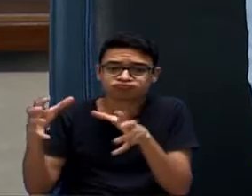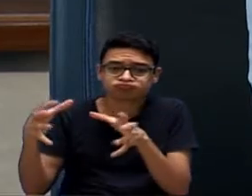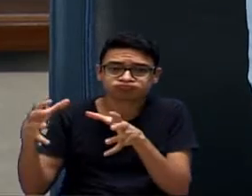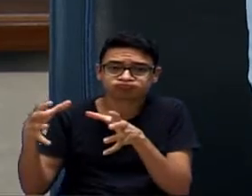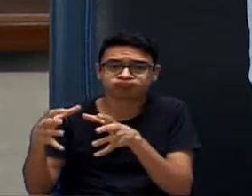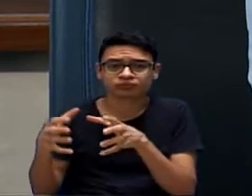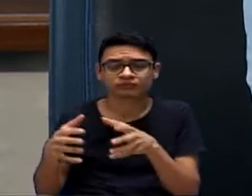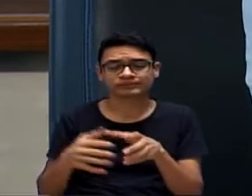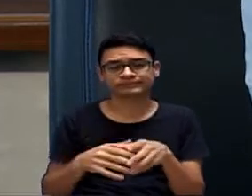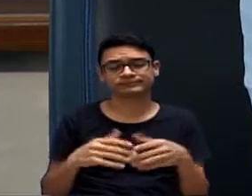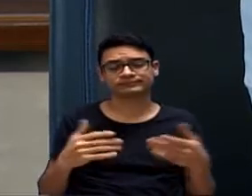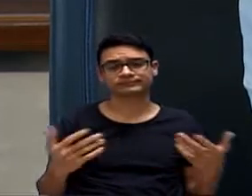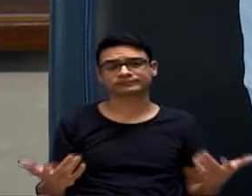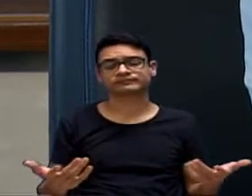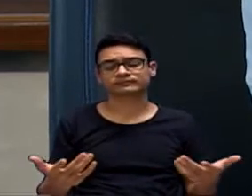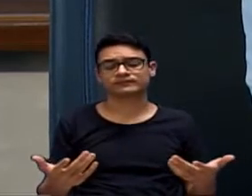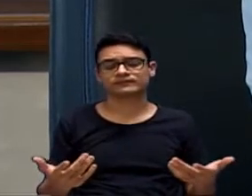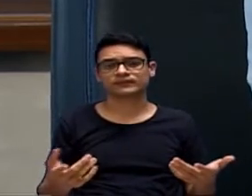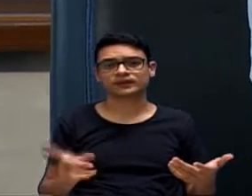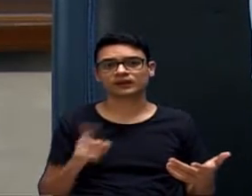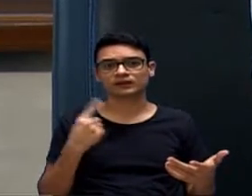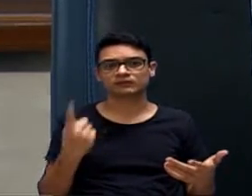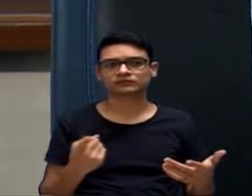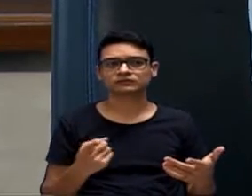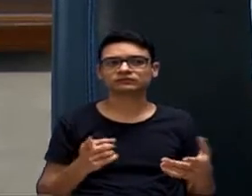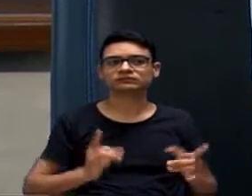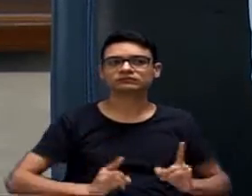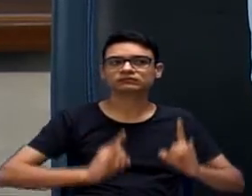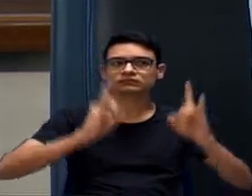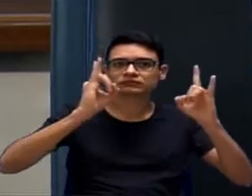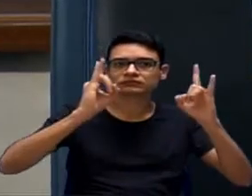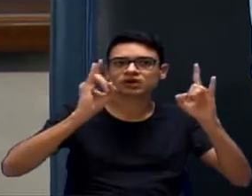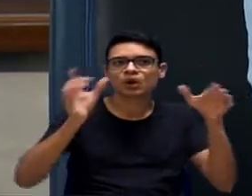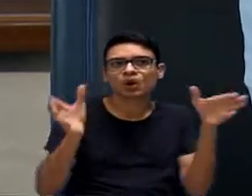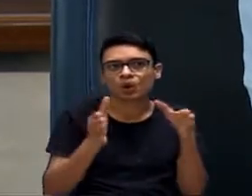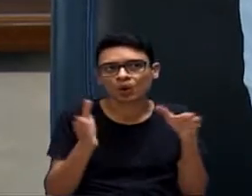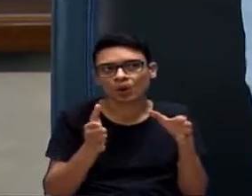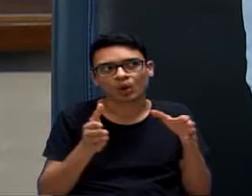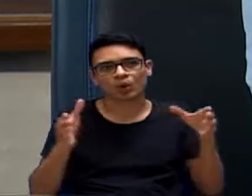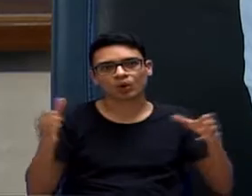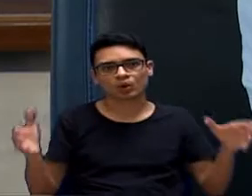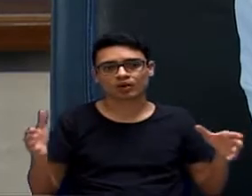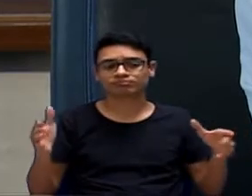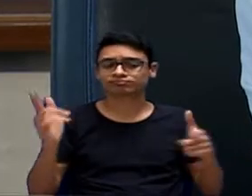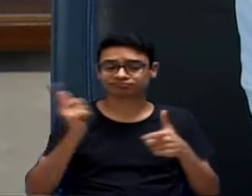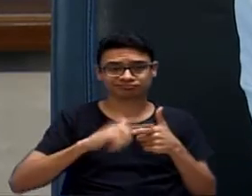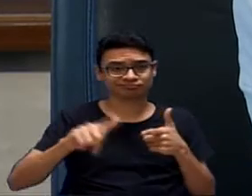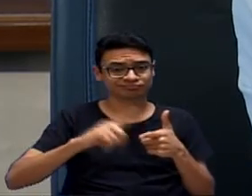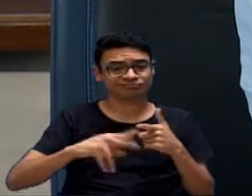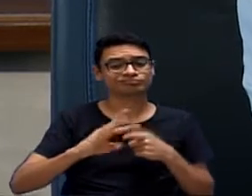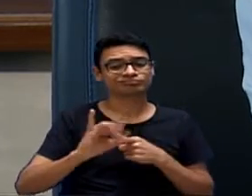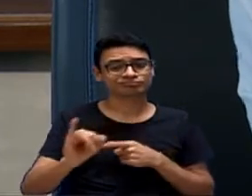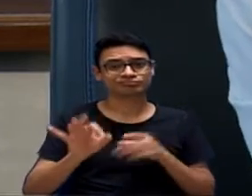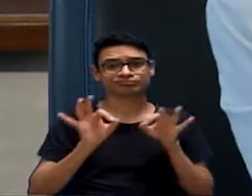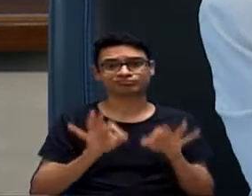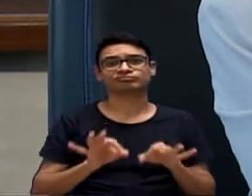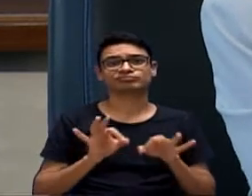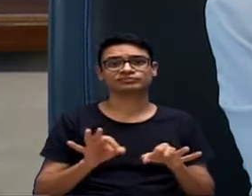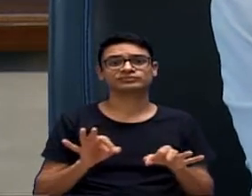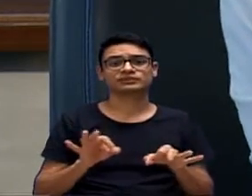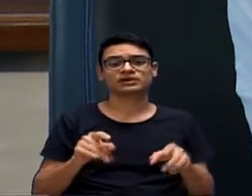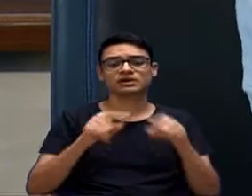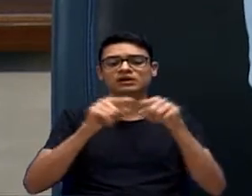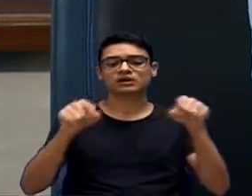Exatamente o que estamos falando aqui. Qualquer empreendimento, seja o menor que seja, ele tenha um impacto. A gente pede aqui, no caso dos loteamentos, mais de 50